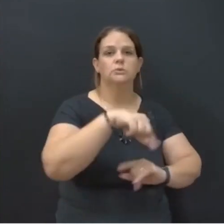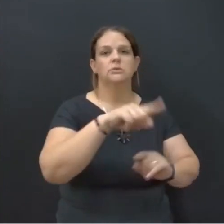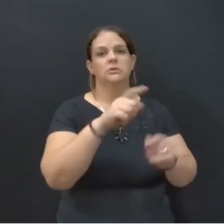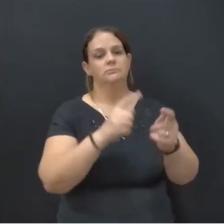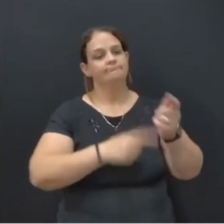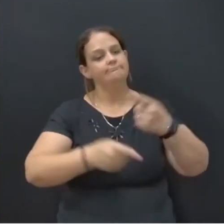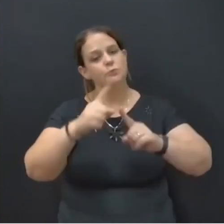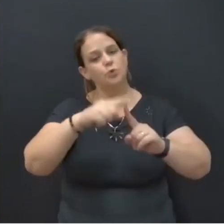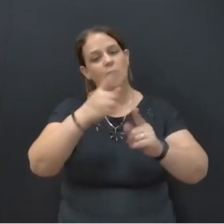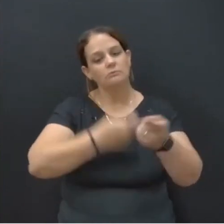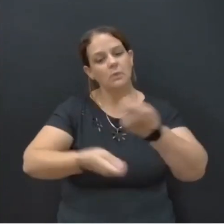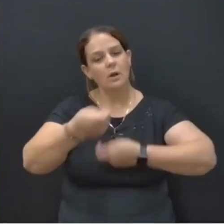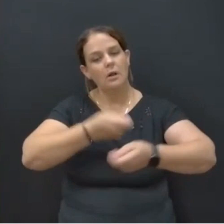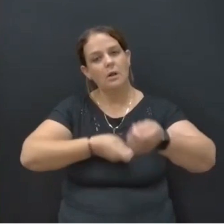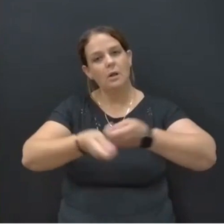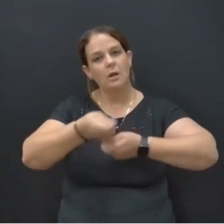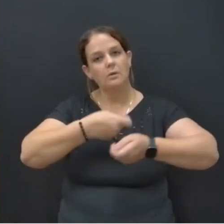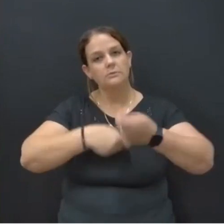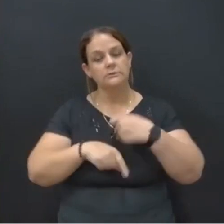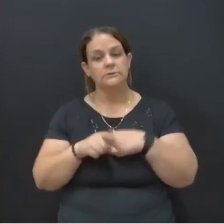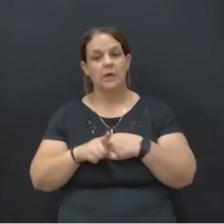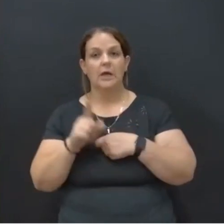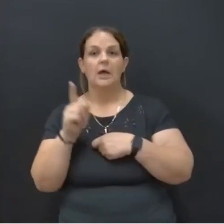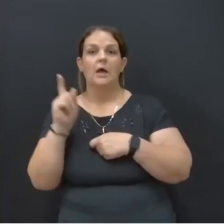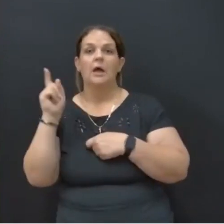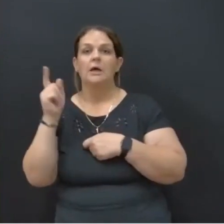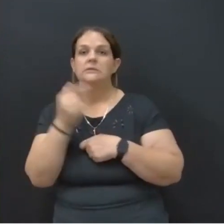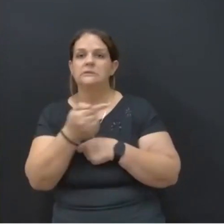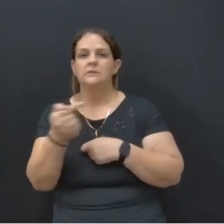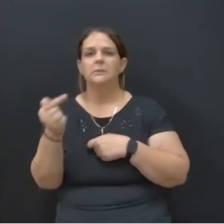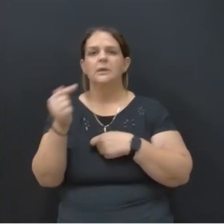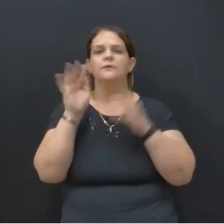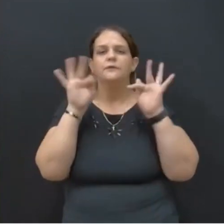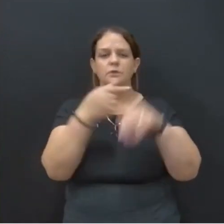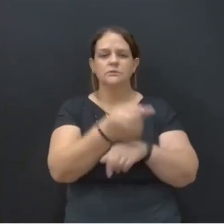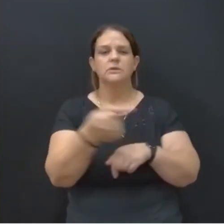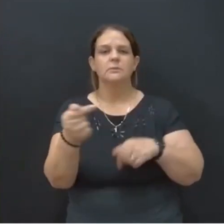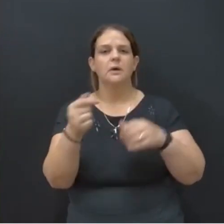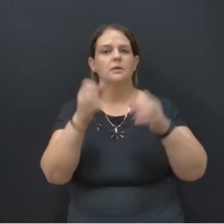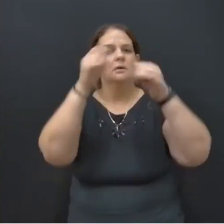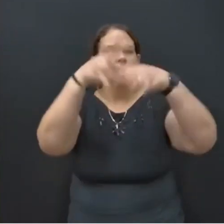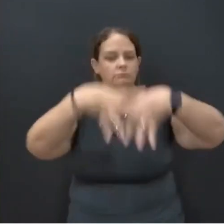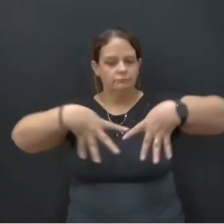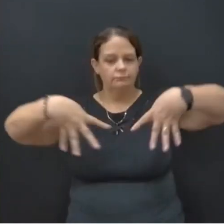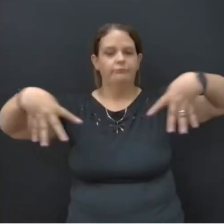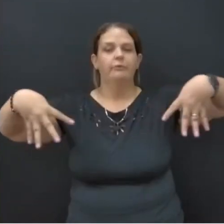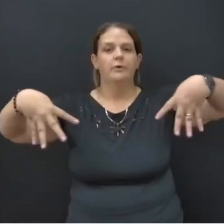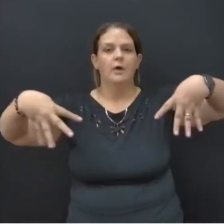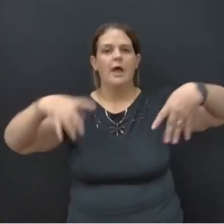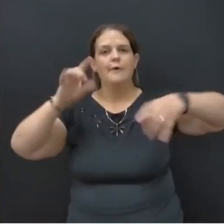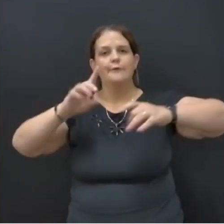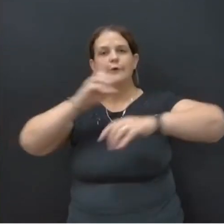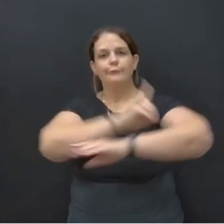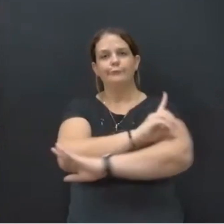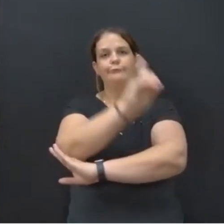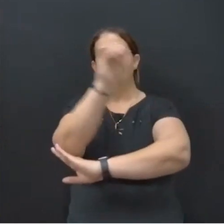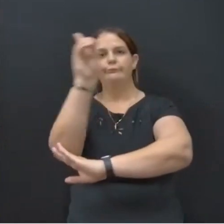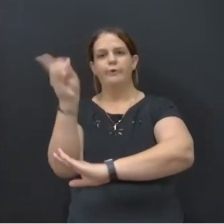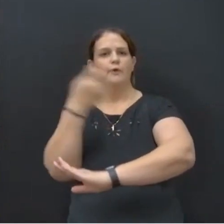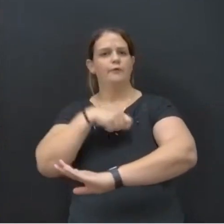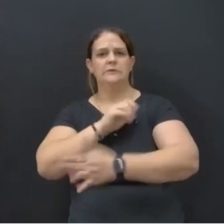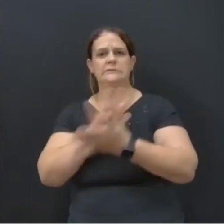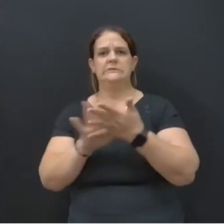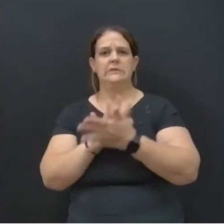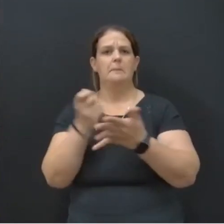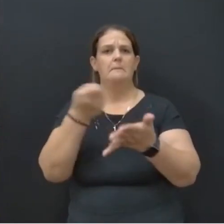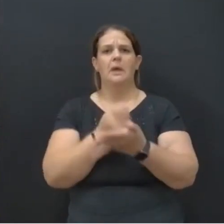E esses camaradas do fim de semana, eles vêm saciando o caminhão na frente do teatro, abram o varal do tamanho do mundo e vendem o dia inteiro sem fiscalização. E não